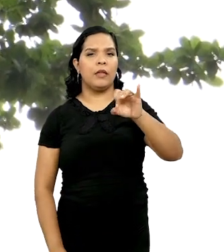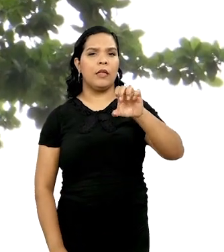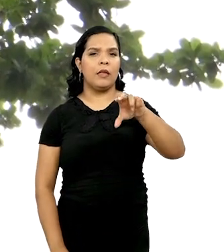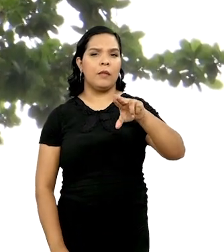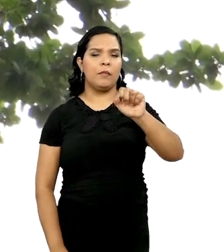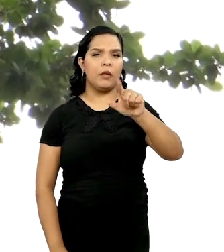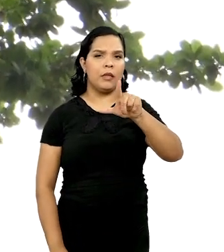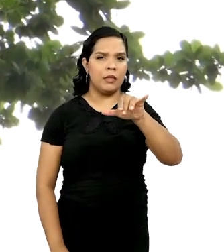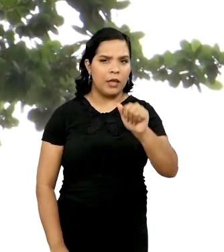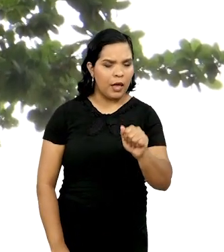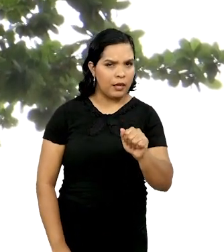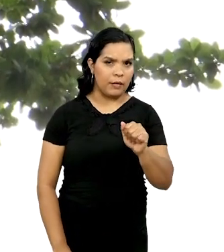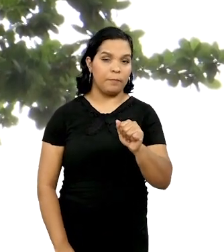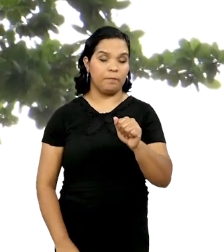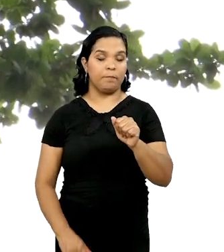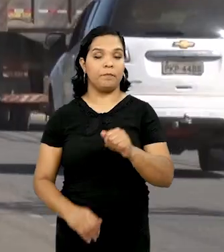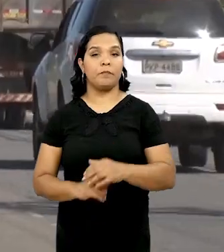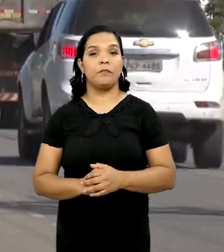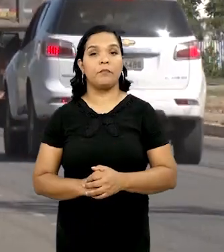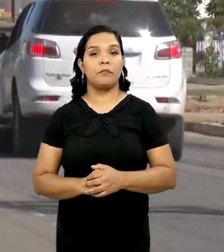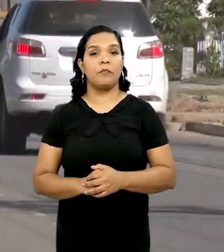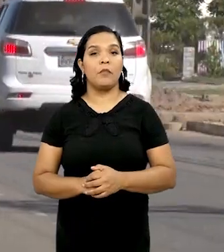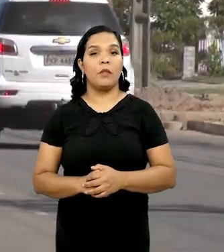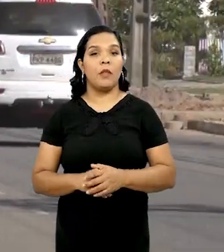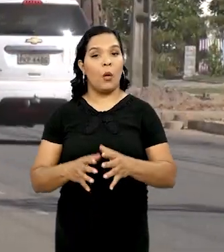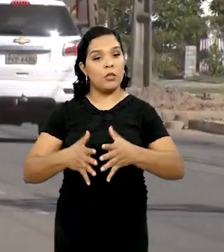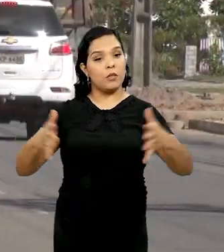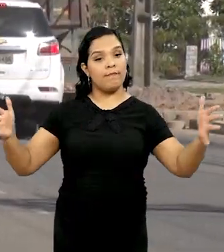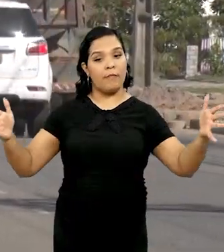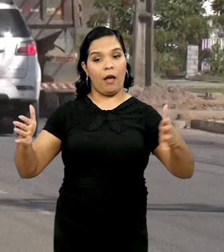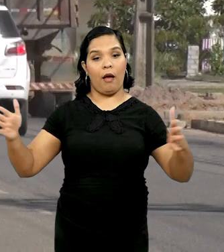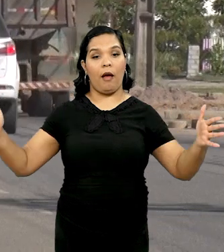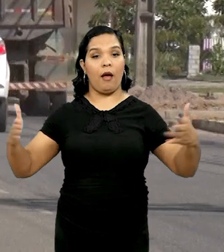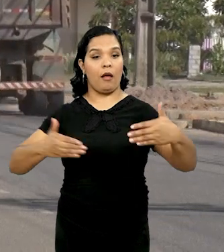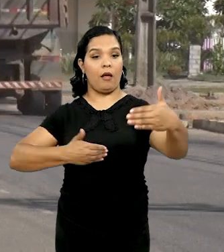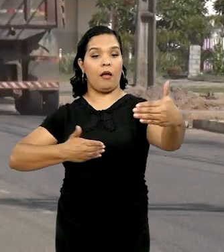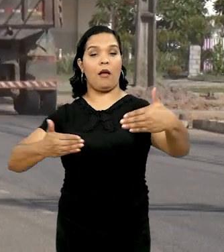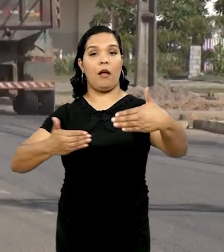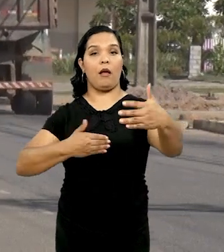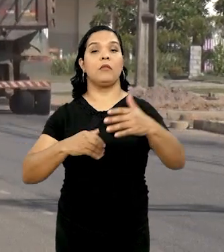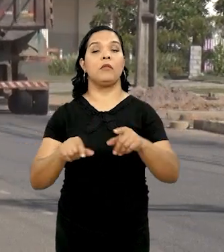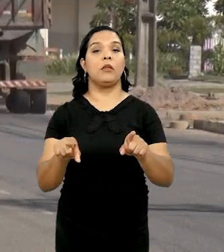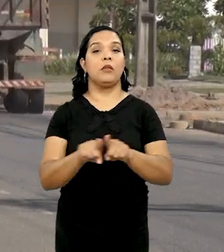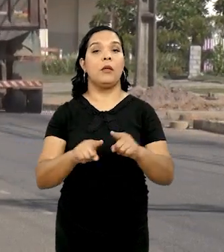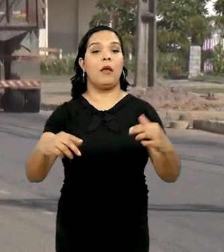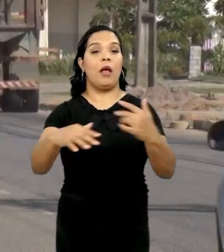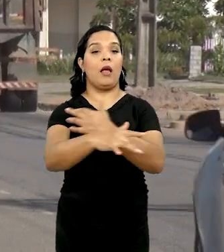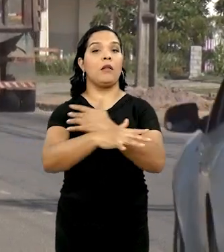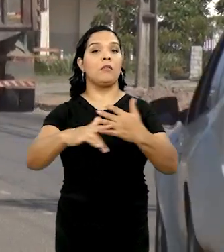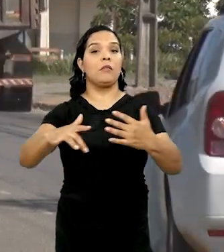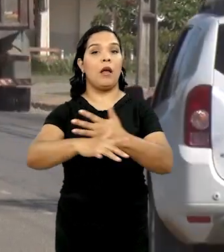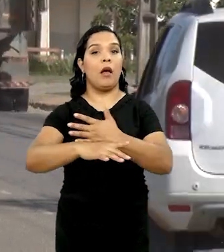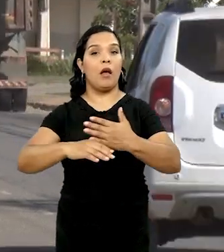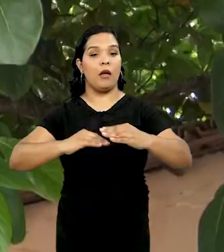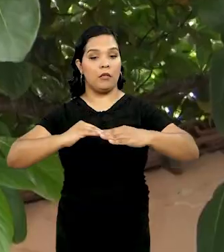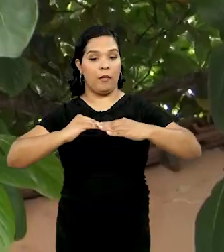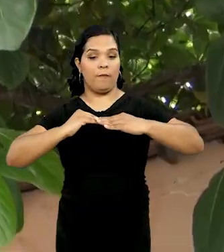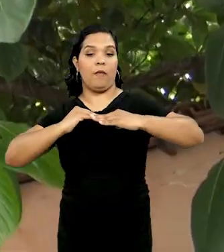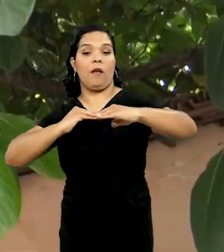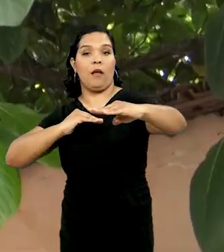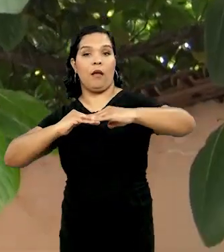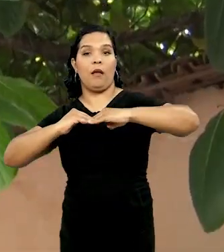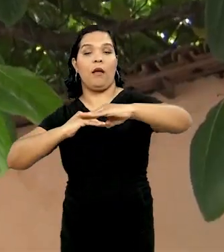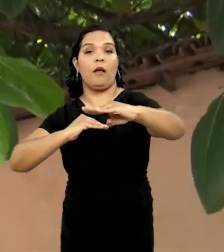conhece ela como amendoeira, né? De acordo com o espaço que você tem disponível, de acordo com o tamanho da vírgula, de acordo com tamanho da calçada,